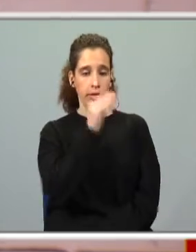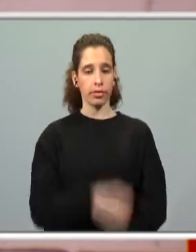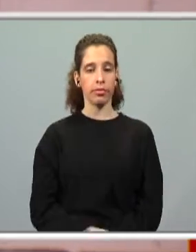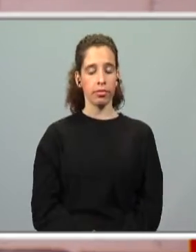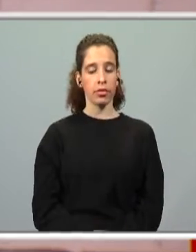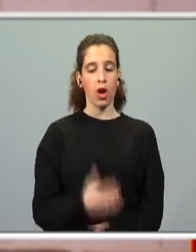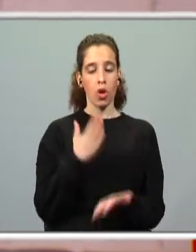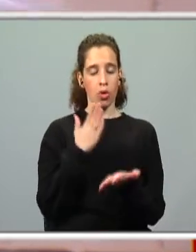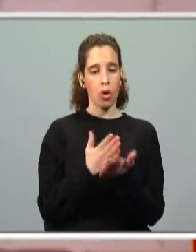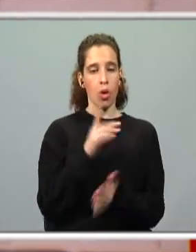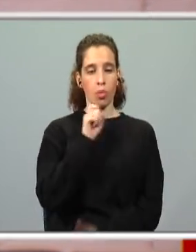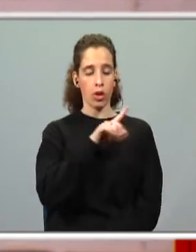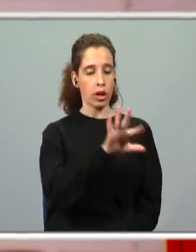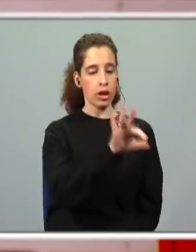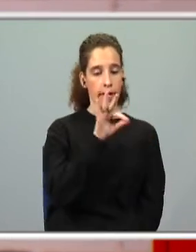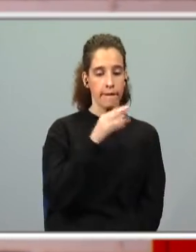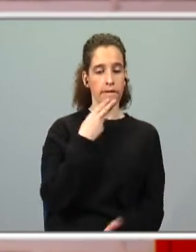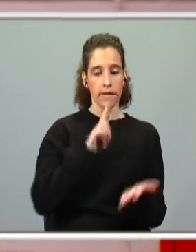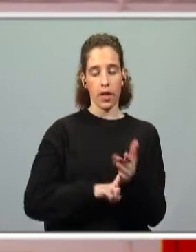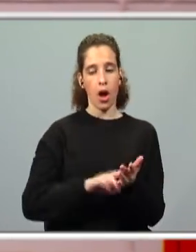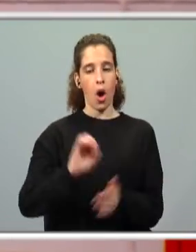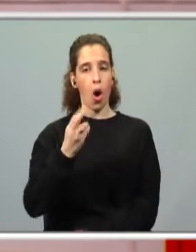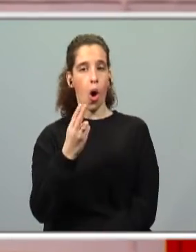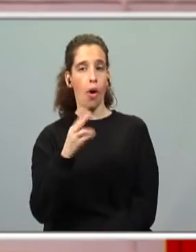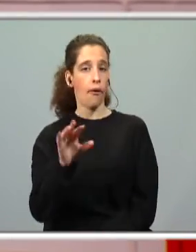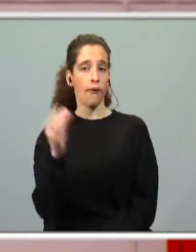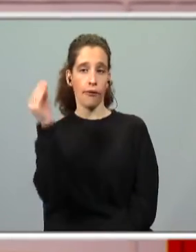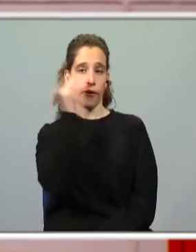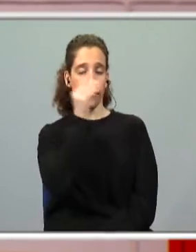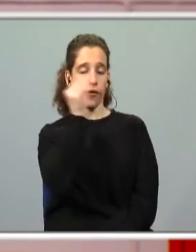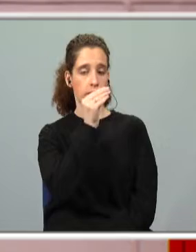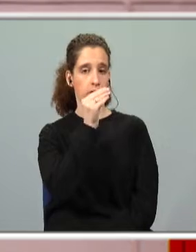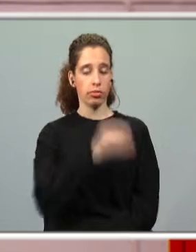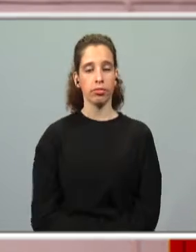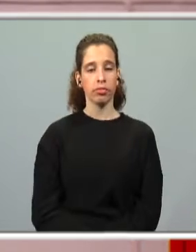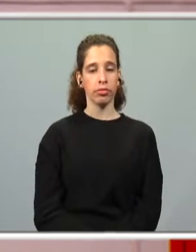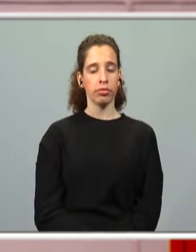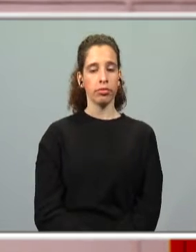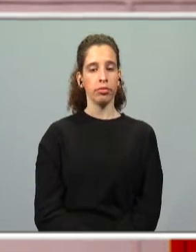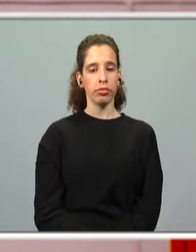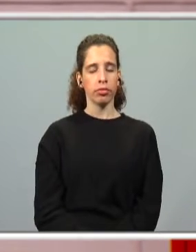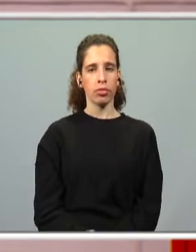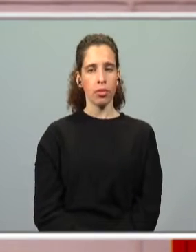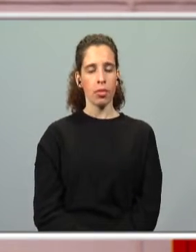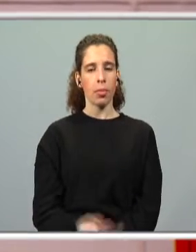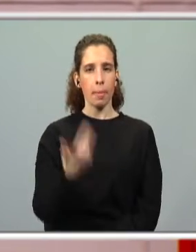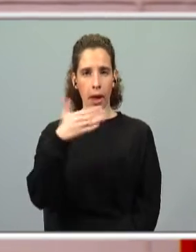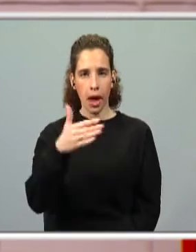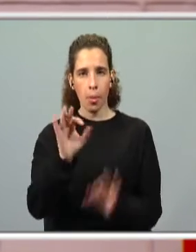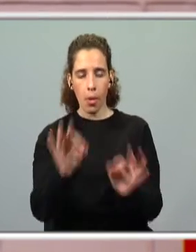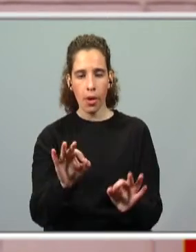Ou seja, só podemos selecionar verdadeiro ou só podemos selecionar falso. E então estão prontos para a primeira?